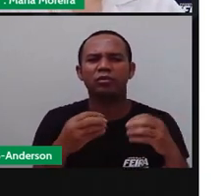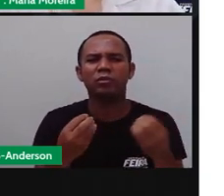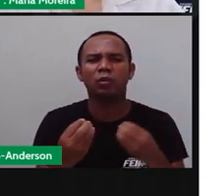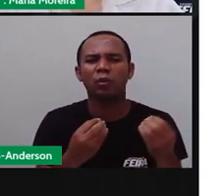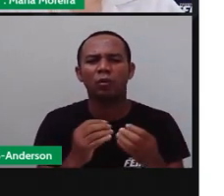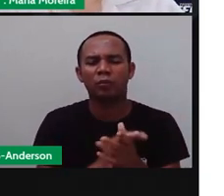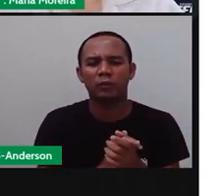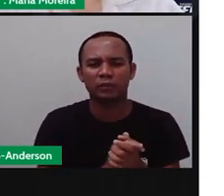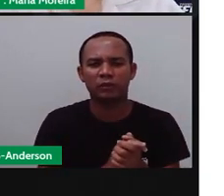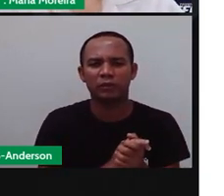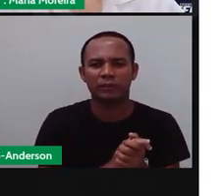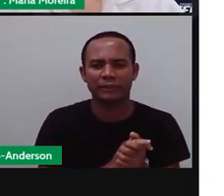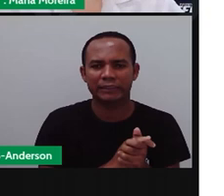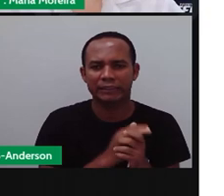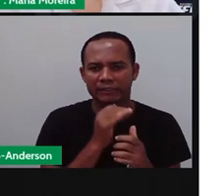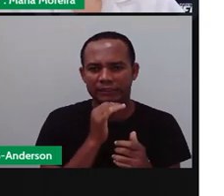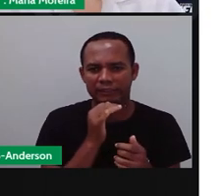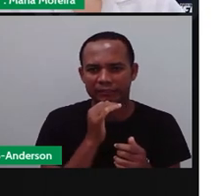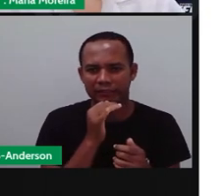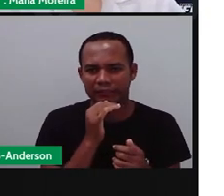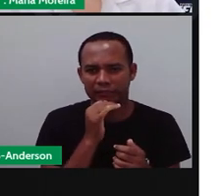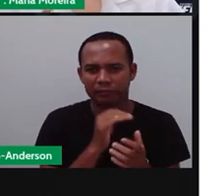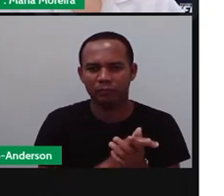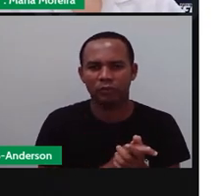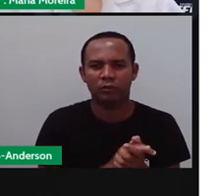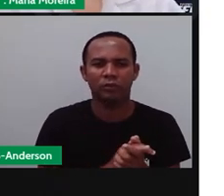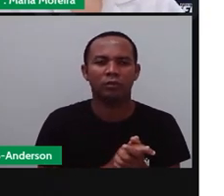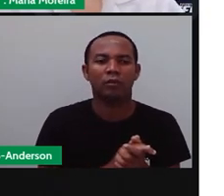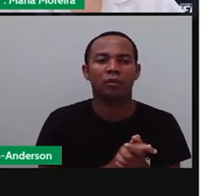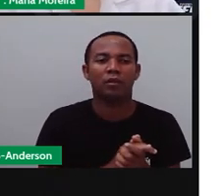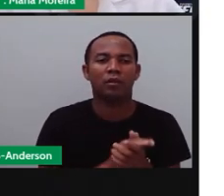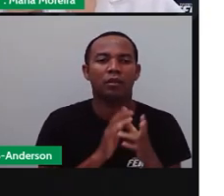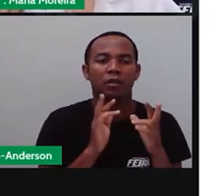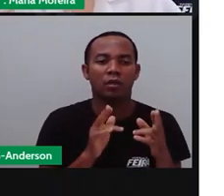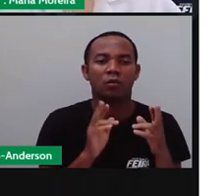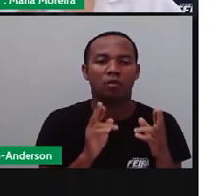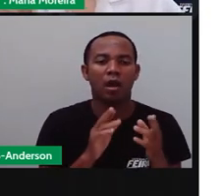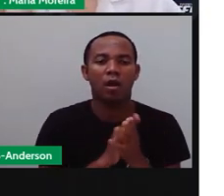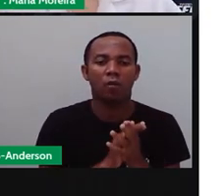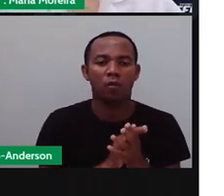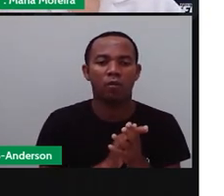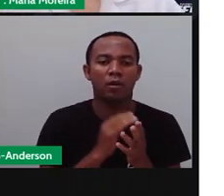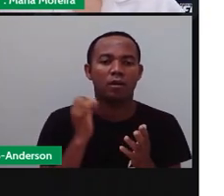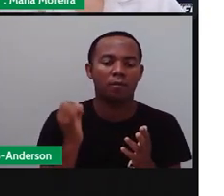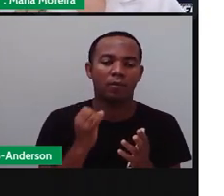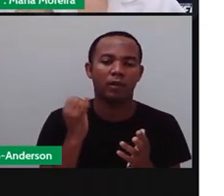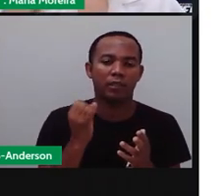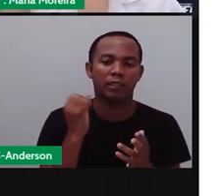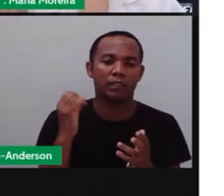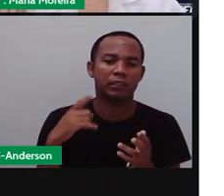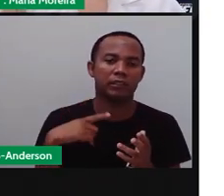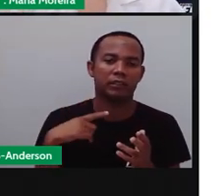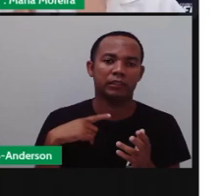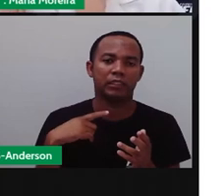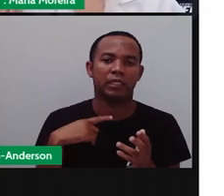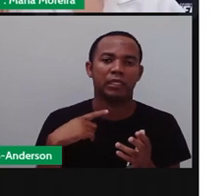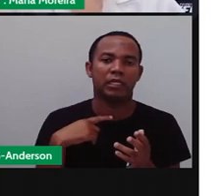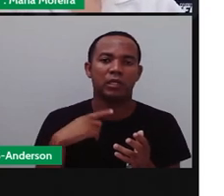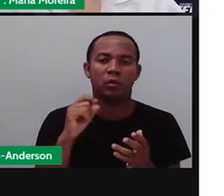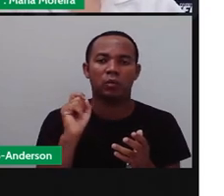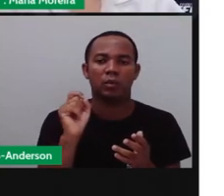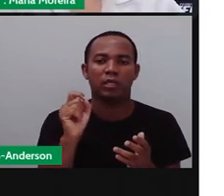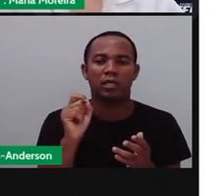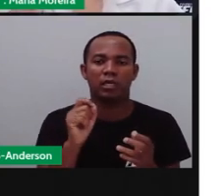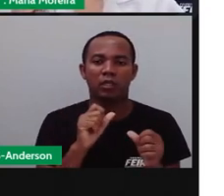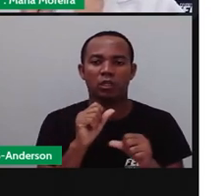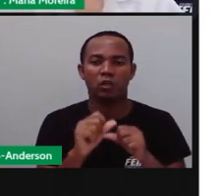sobre compostagem? Pois é. Nesse sentido, várias técnicas agrícolas foram desenvolvidas para alterar